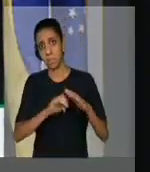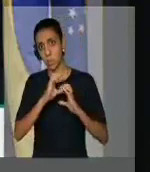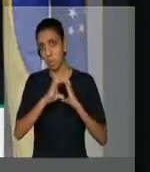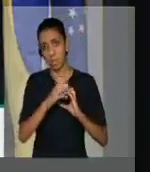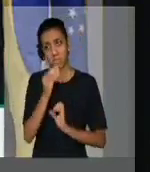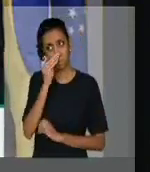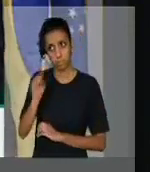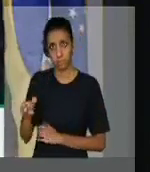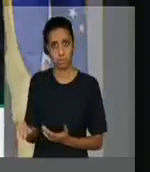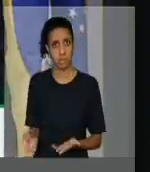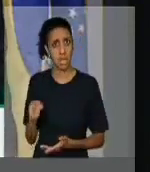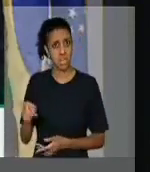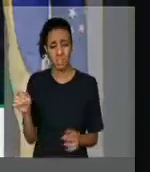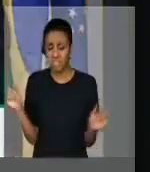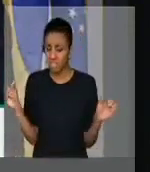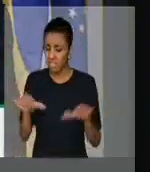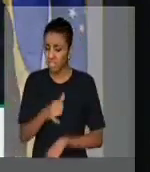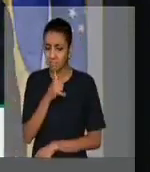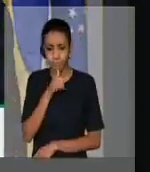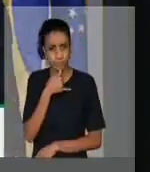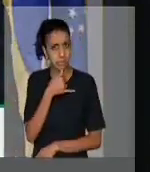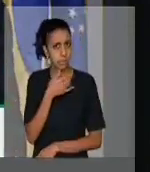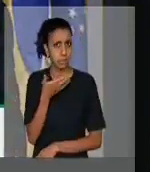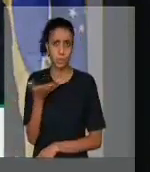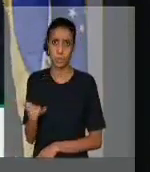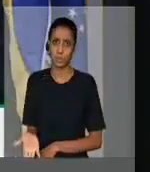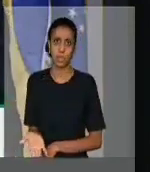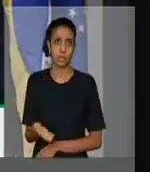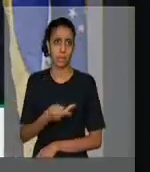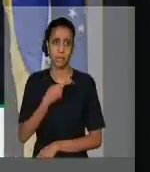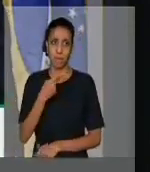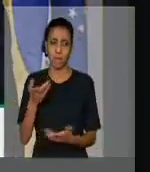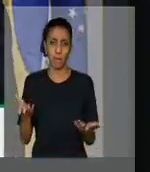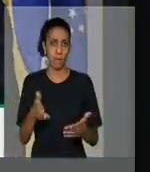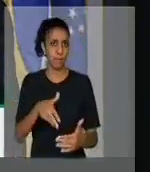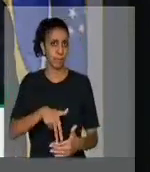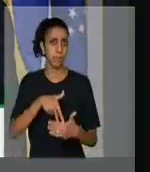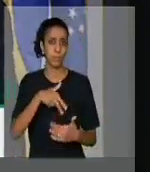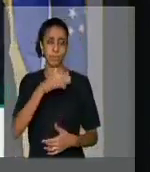é o fato mais triste e lamentável que eu tenho que dizer nessa tribuna. Muito obrigado, presidente.